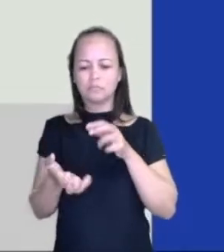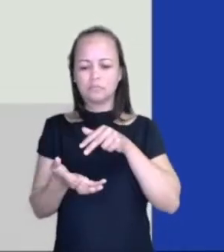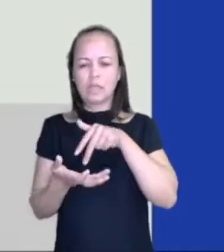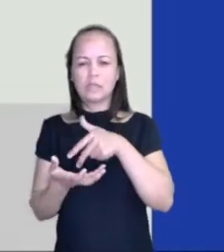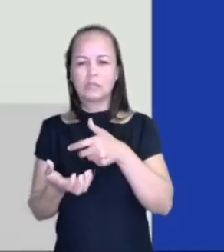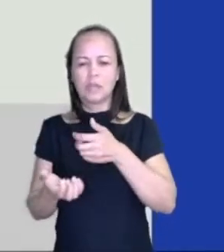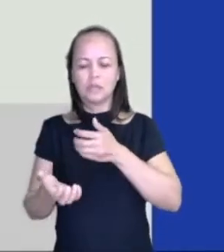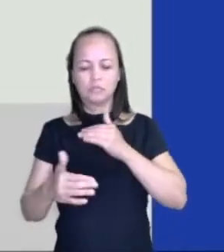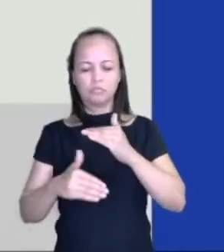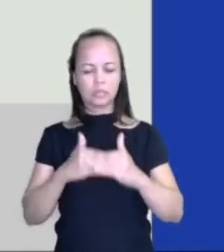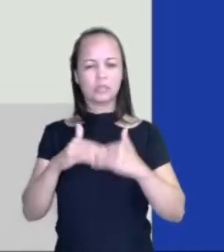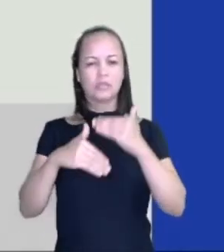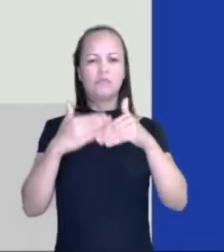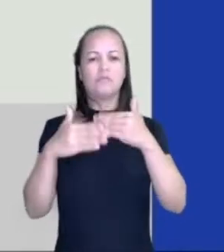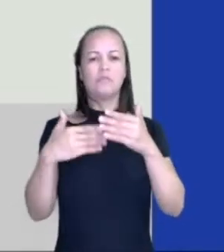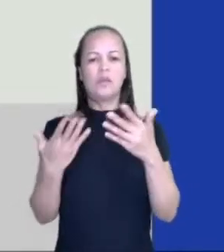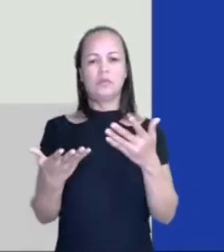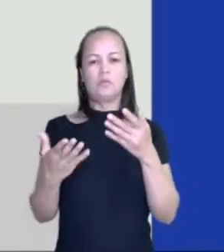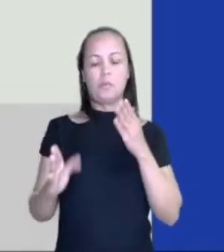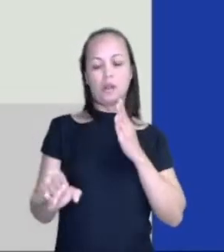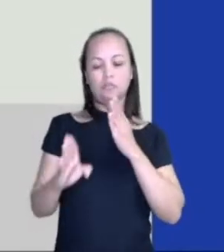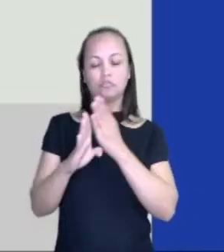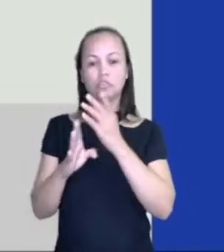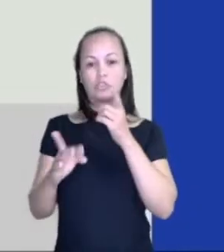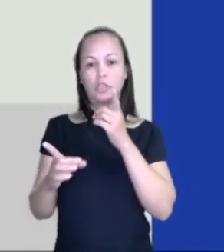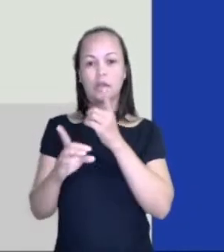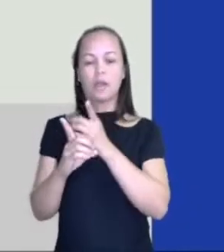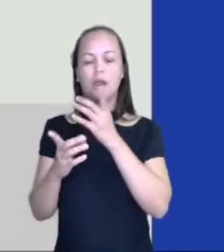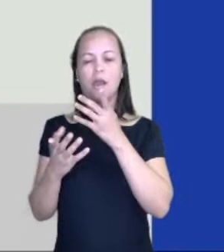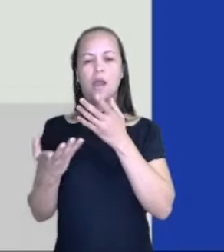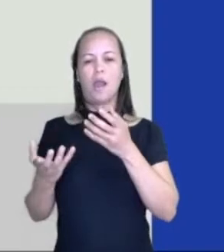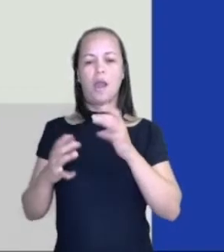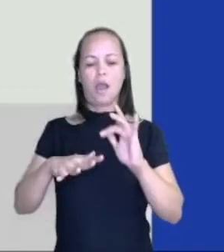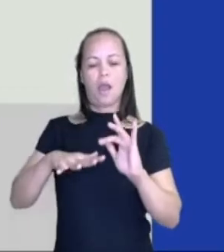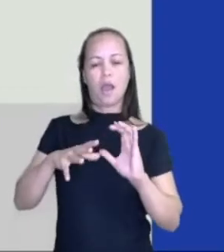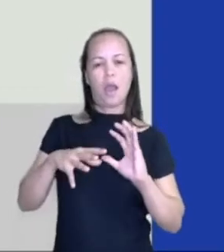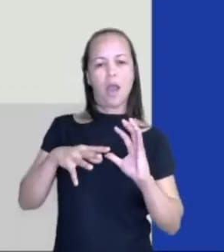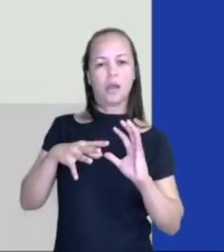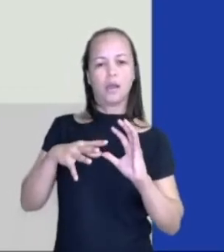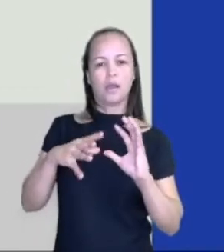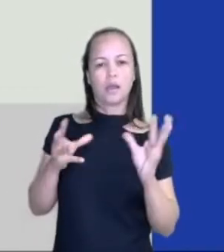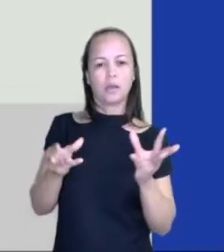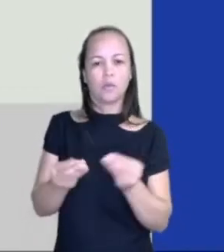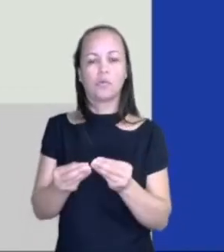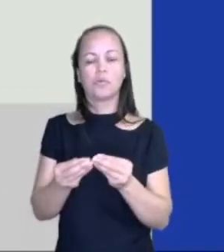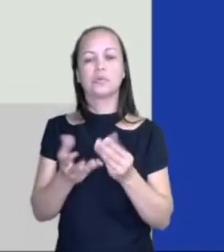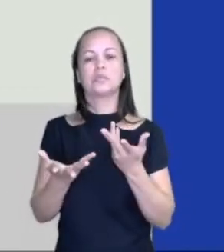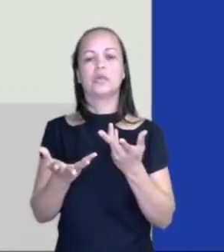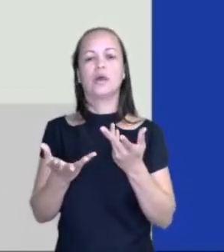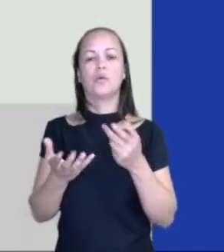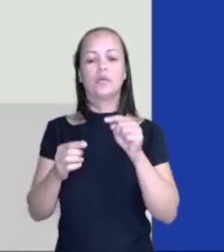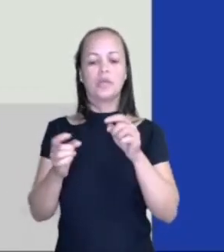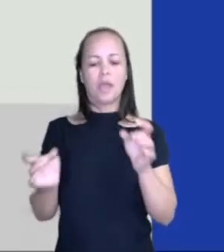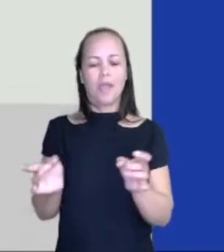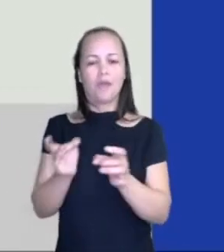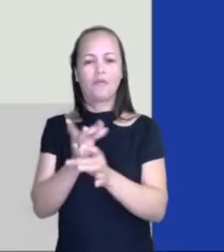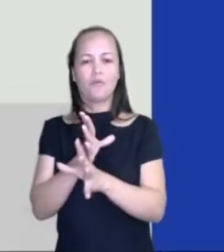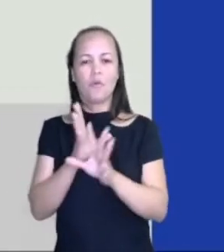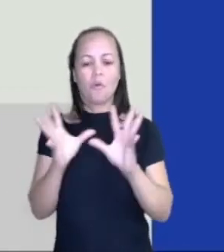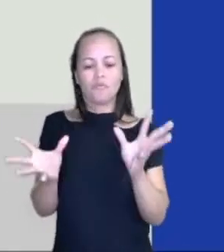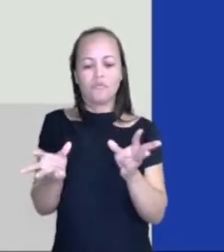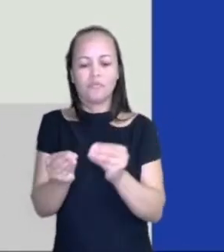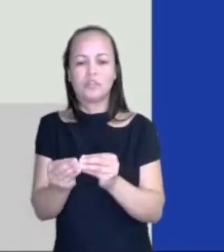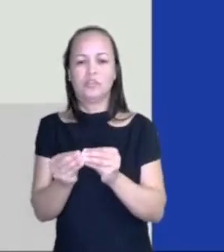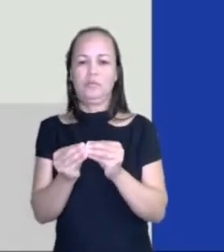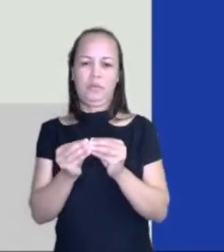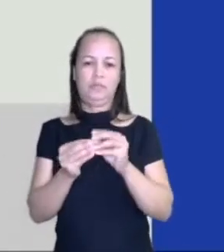desenvolvimento, para assim chegar à conclusão, que aí a conclusão, como o mesmo nome diz, é o encerramento, é o fechamento